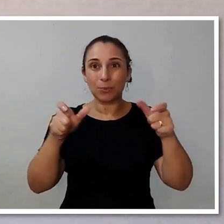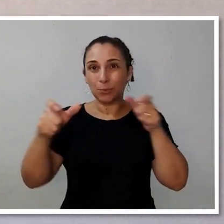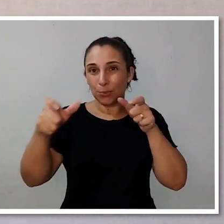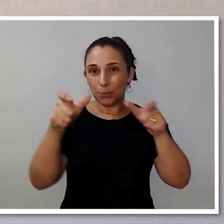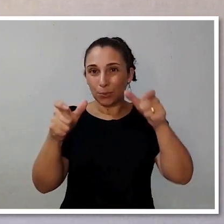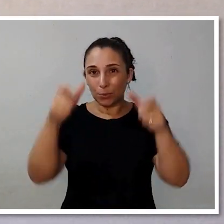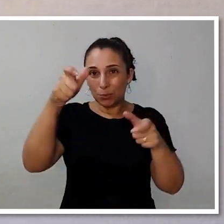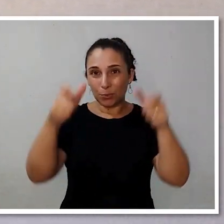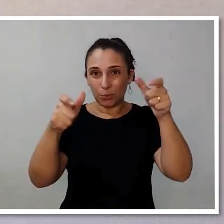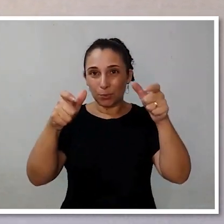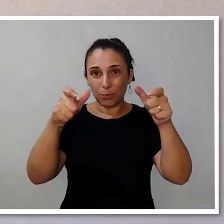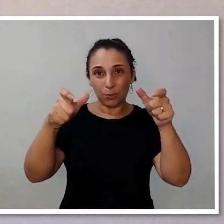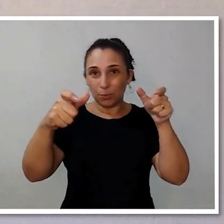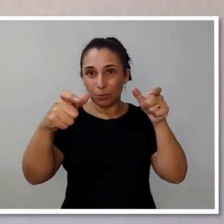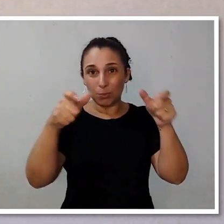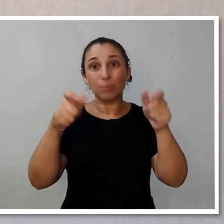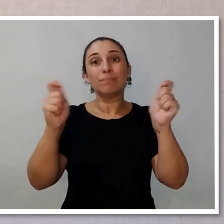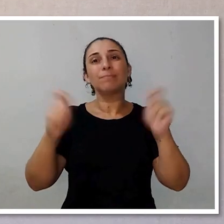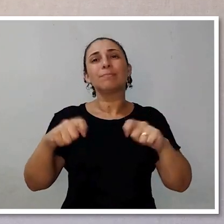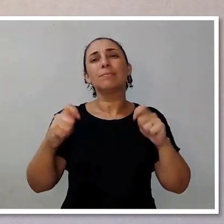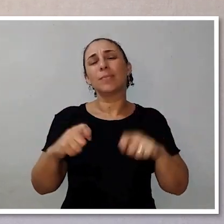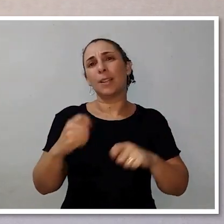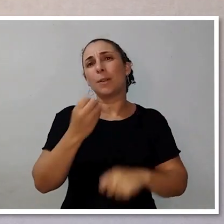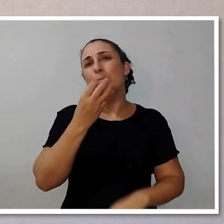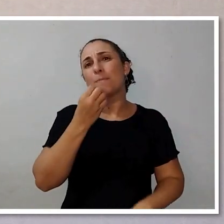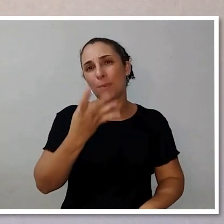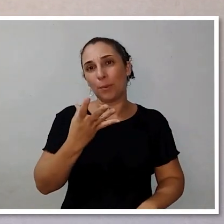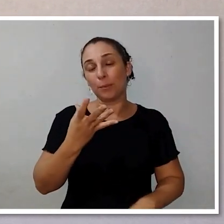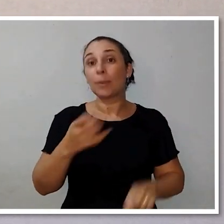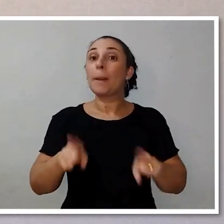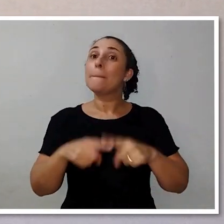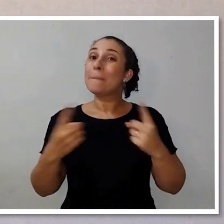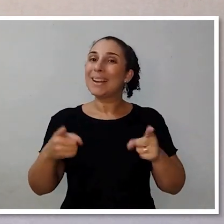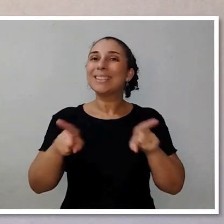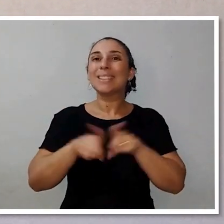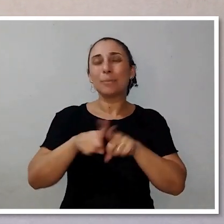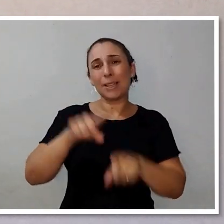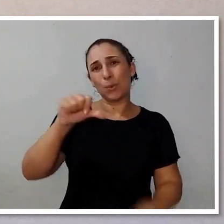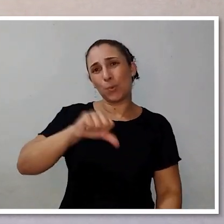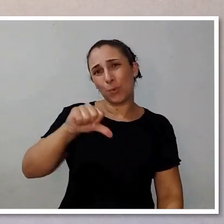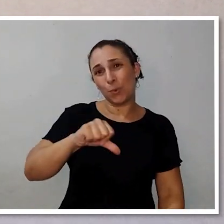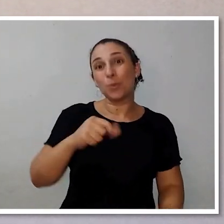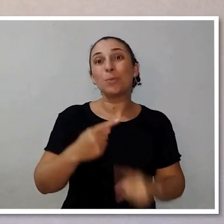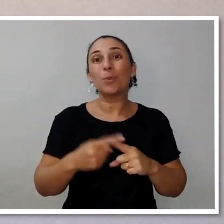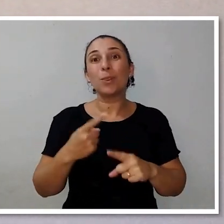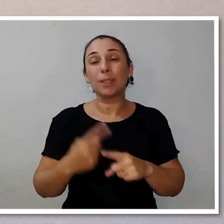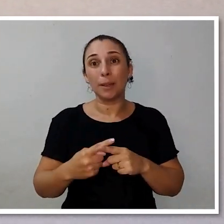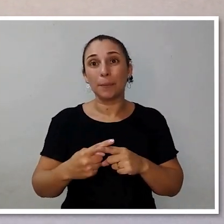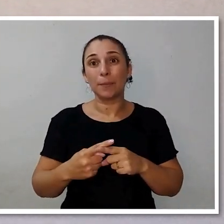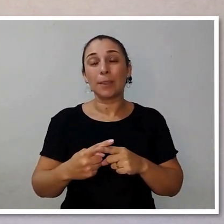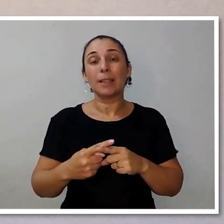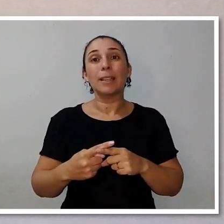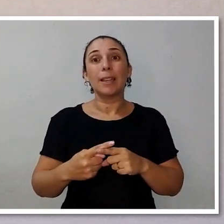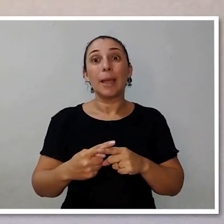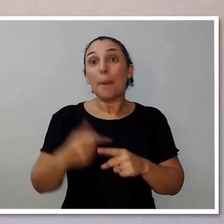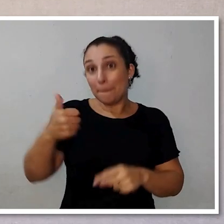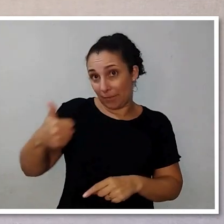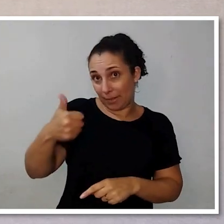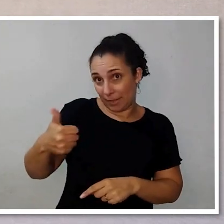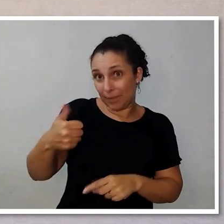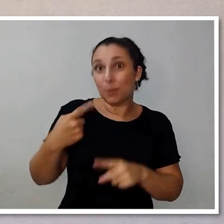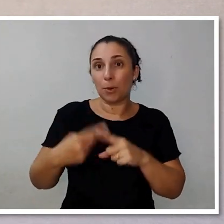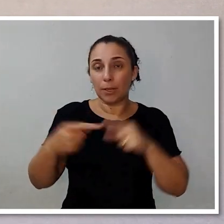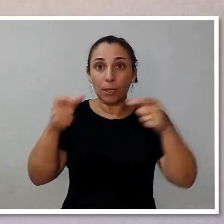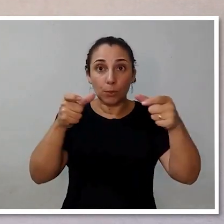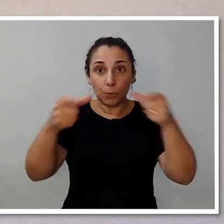fazer ajustes nos três eixos de forma independente é a grande vantagem dessa cabeça, mas é também a desvantagem. A